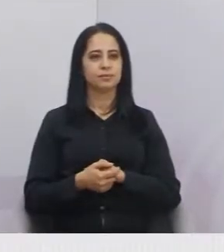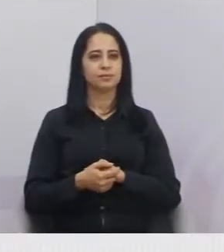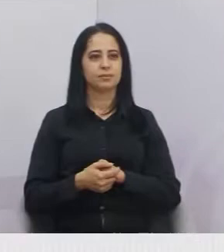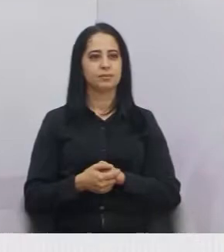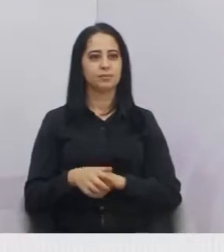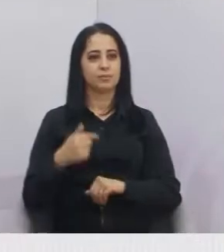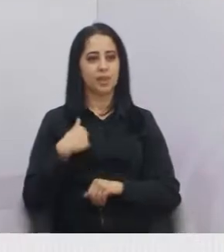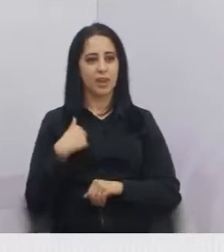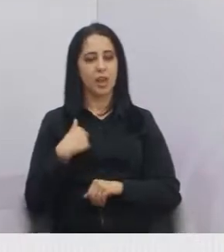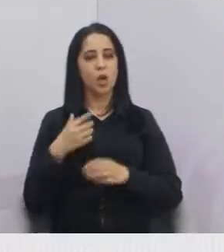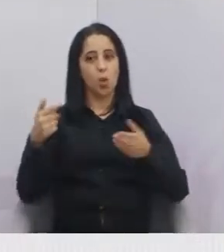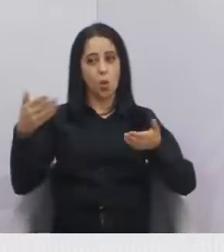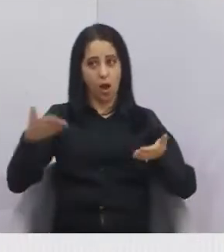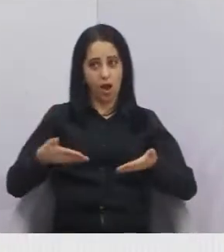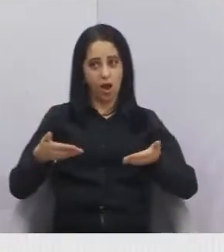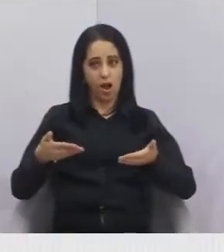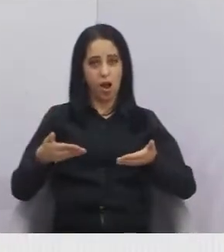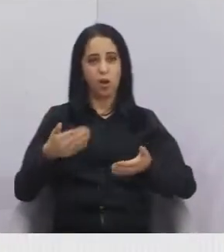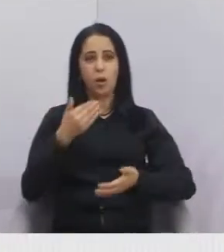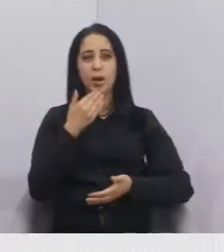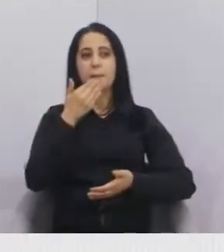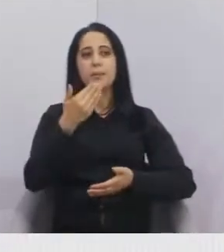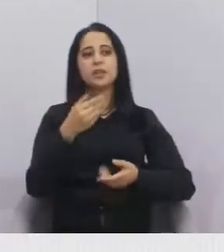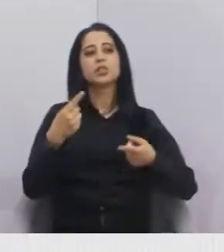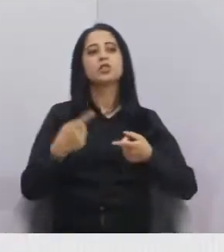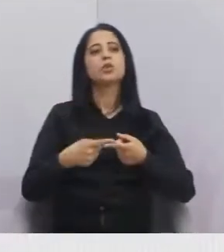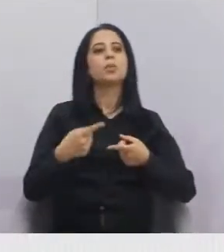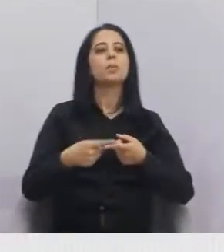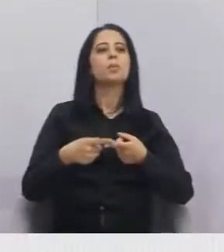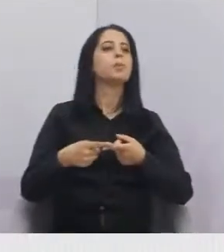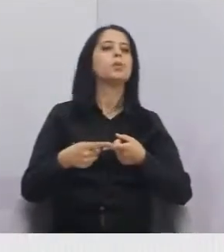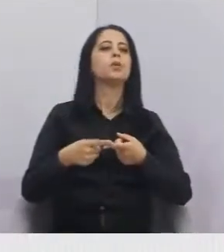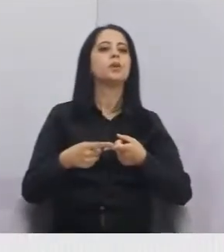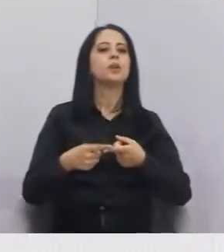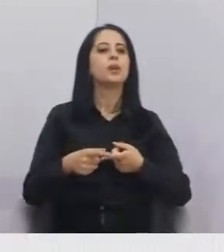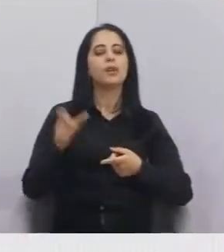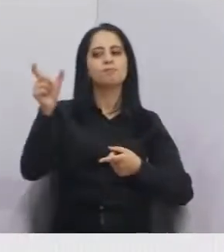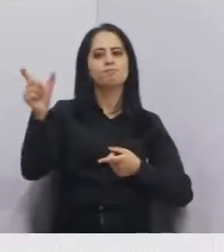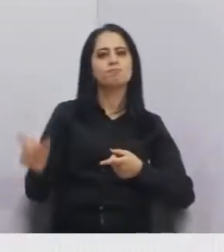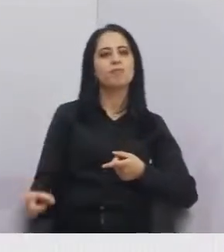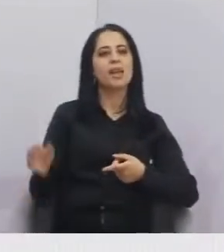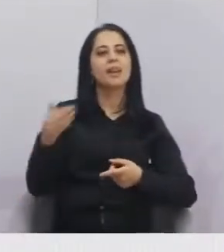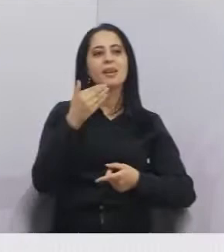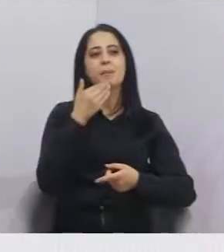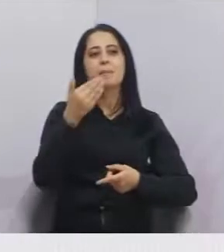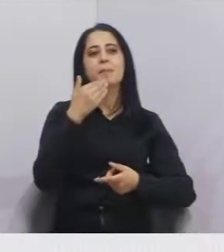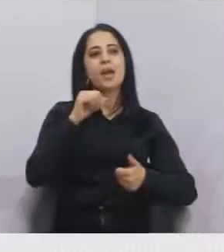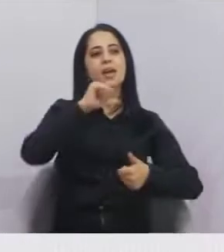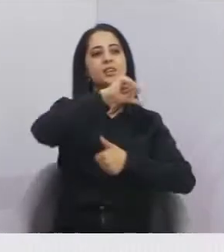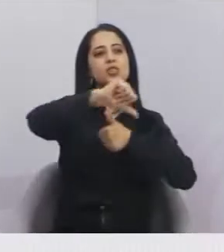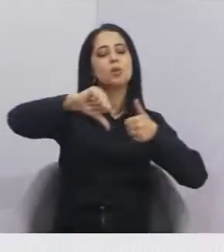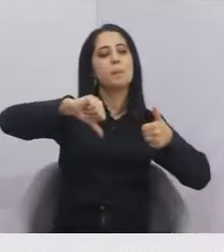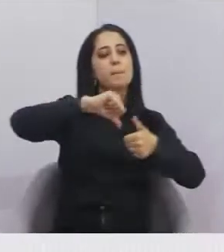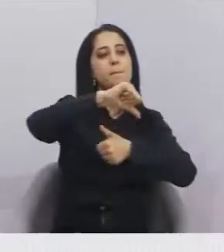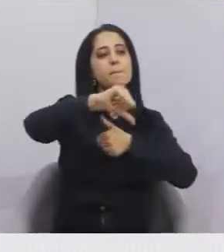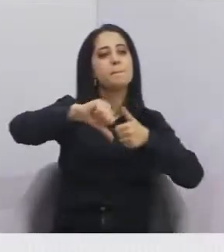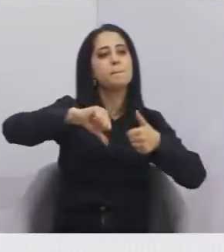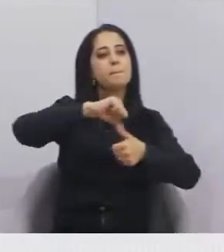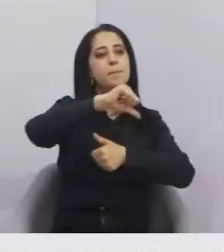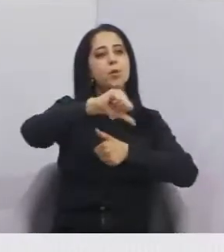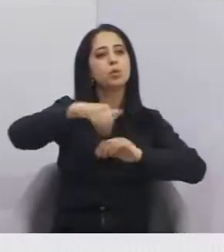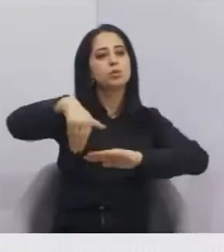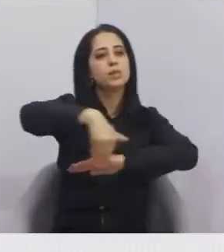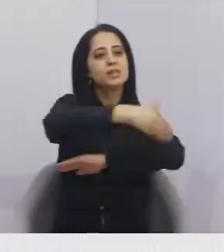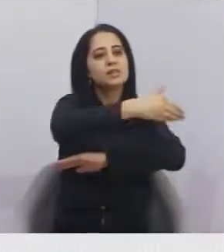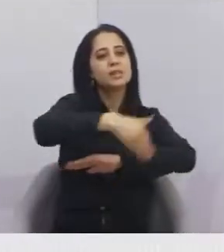Estou aqui a pedido do morador Luiz Eufrásio, tá? Ele está aqui reivindicando a mudança, uma abertura aqui no canteiro.